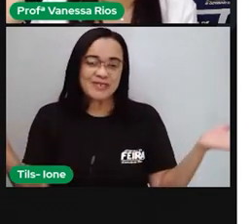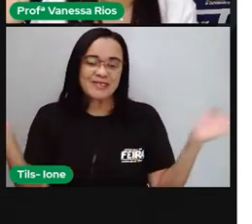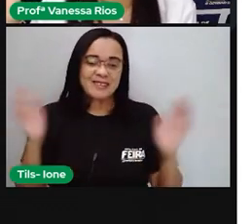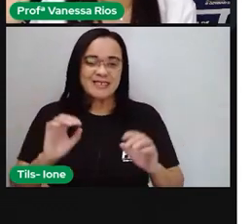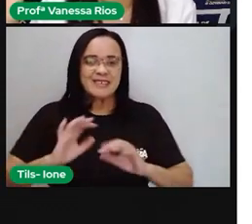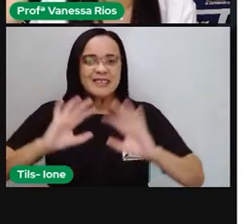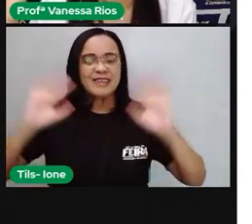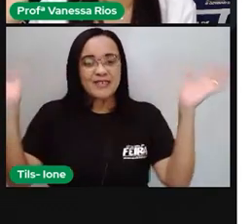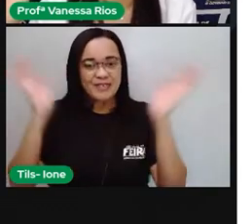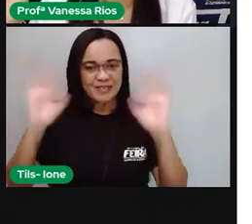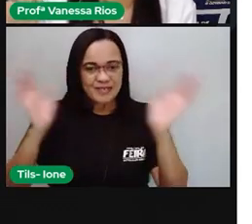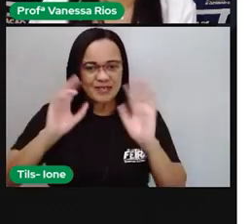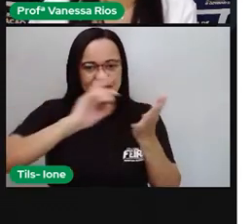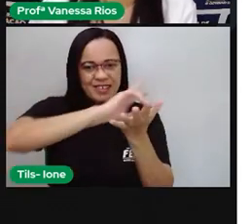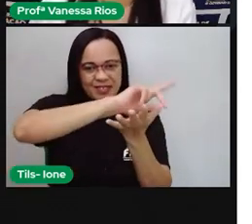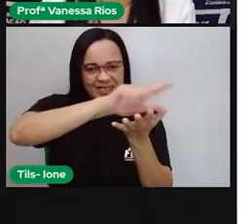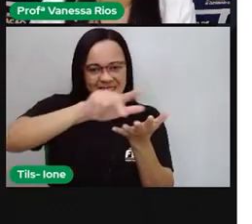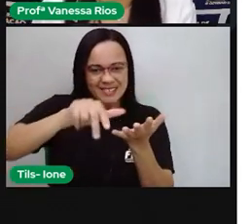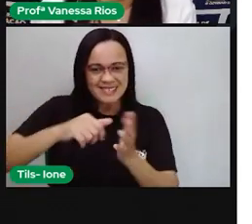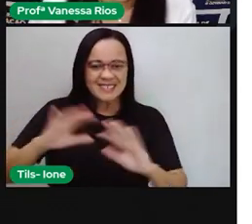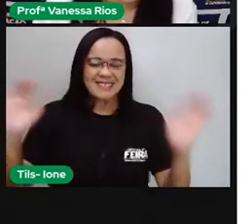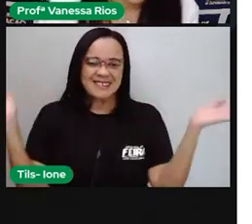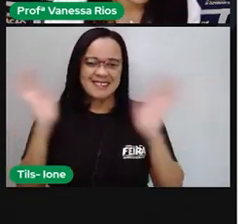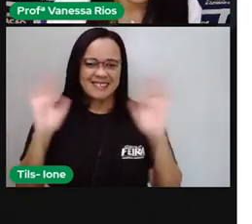diversidade, tá certo? Tchau, tchau.